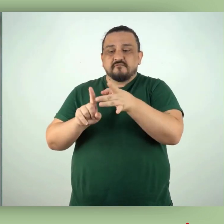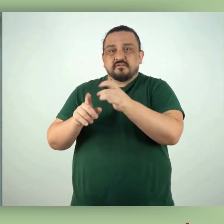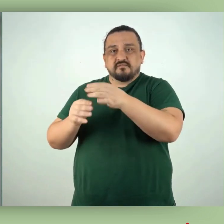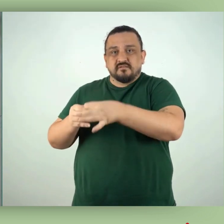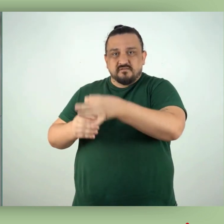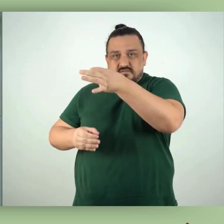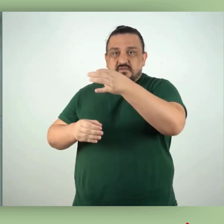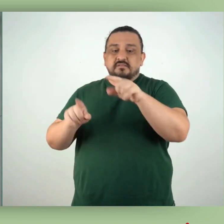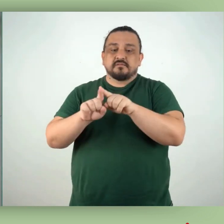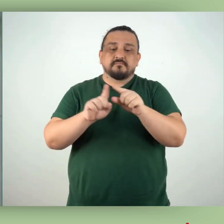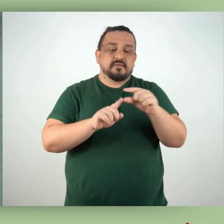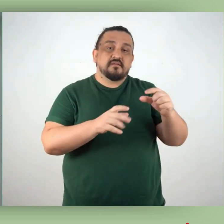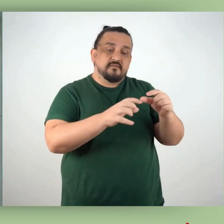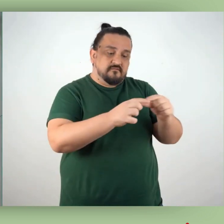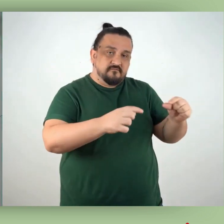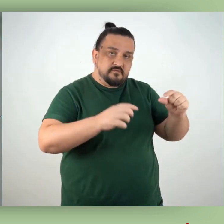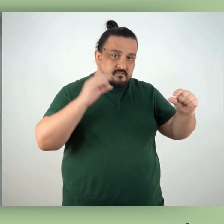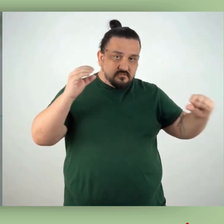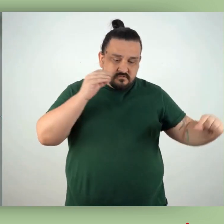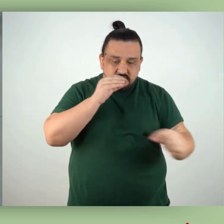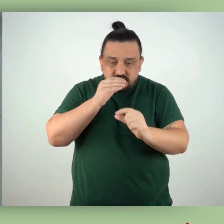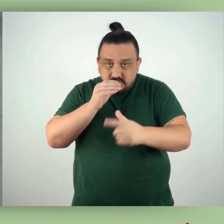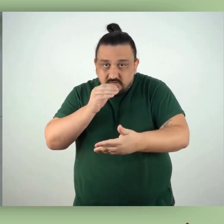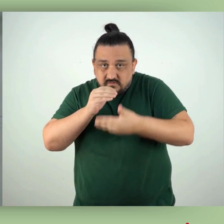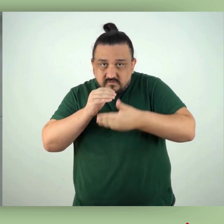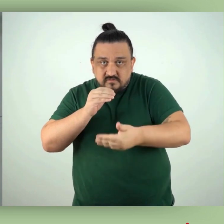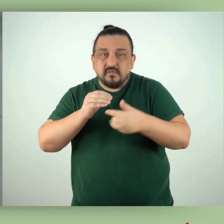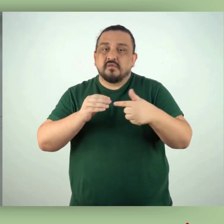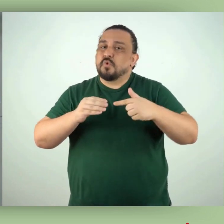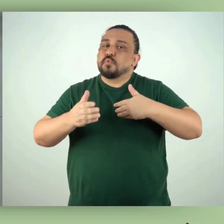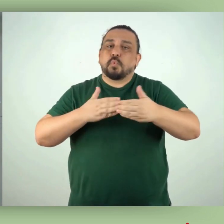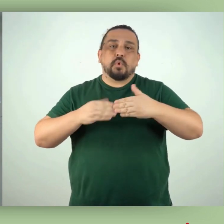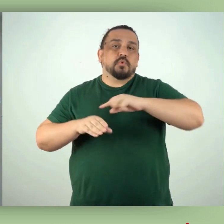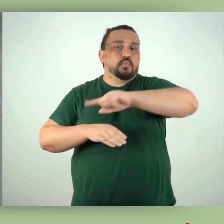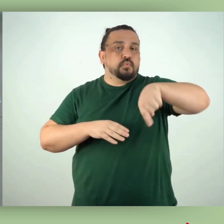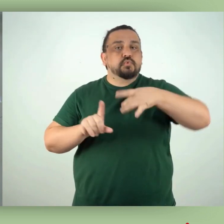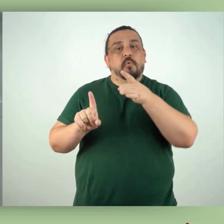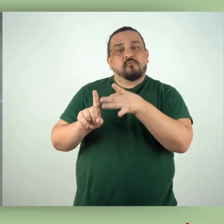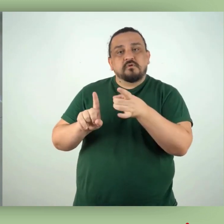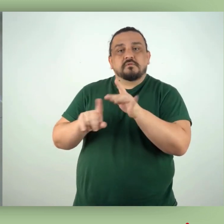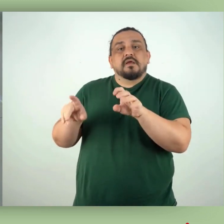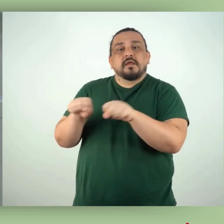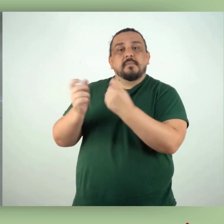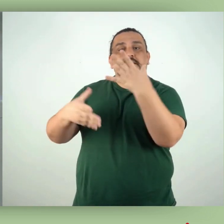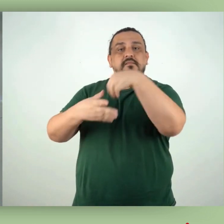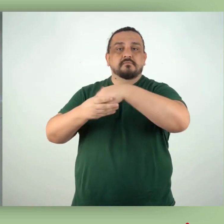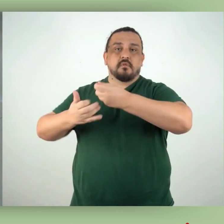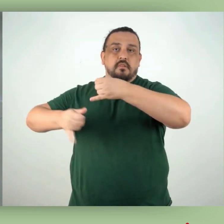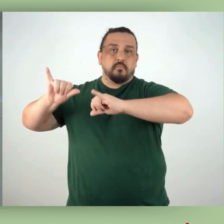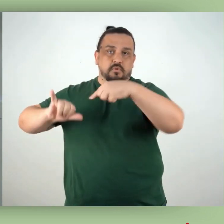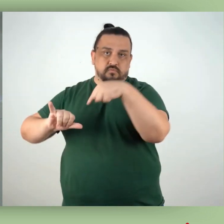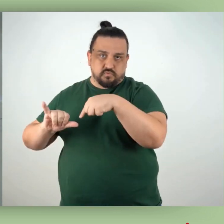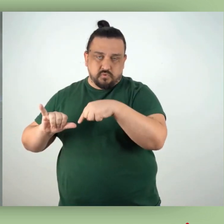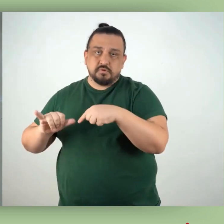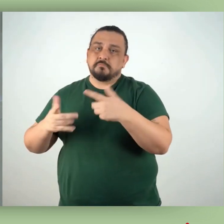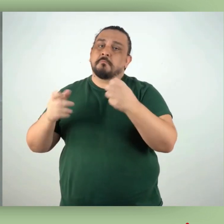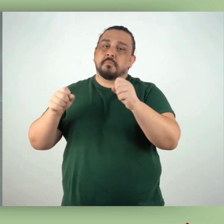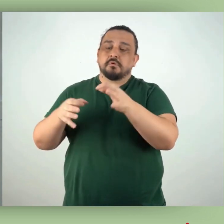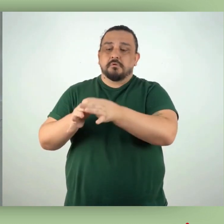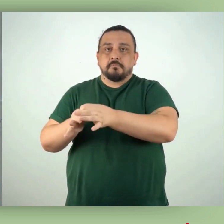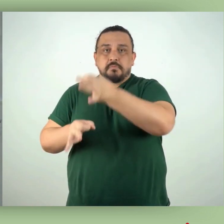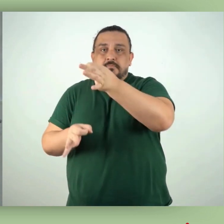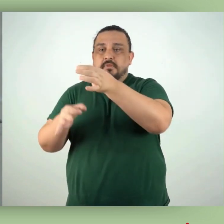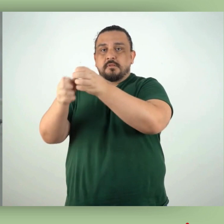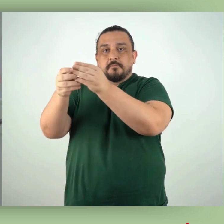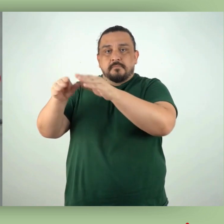de micropipetas, lâminas de lamínulas, espátulas, todos os utensílios de vidro quebrados no laboratório,